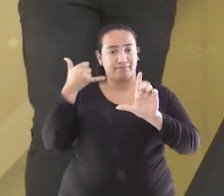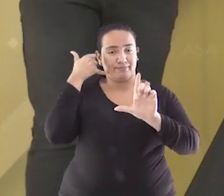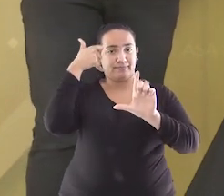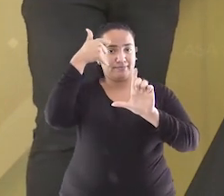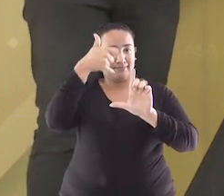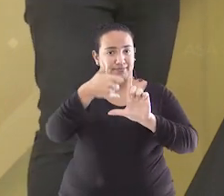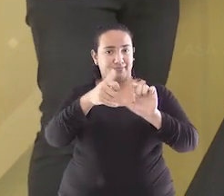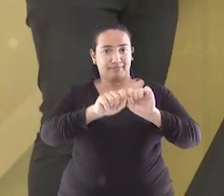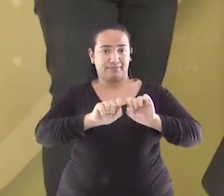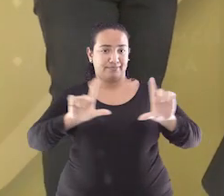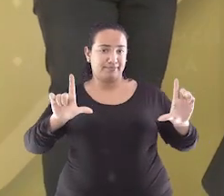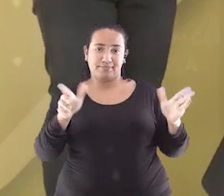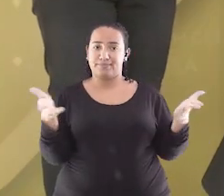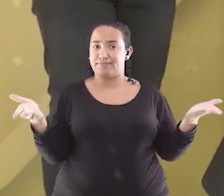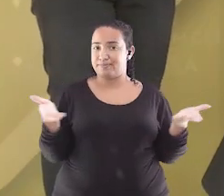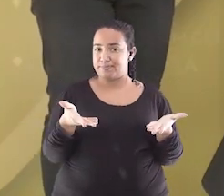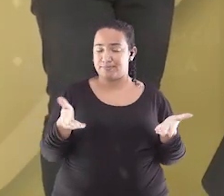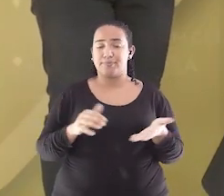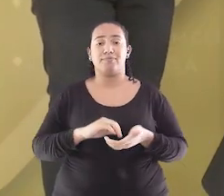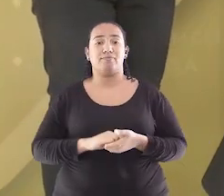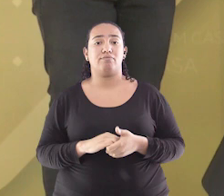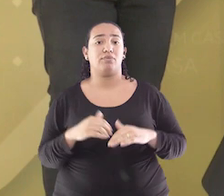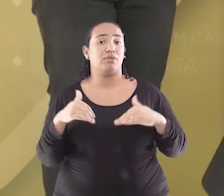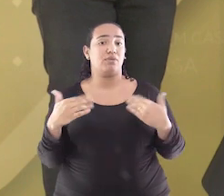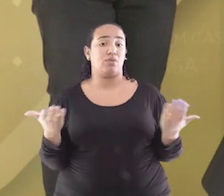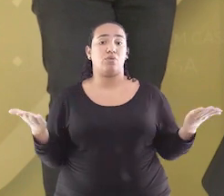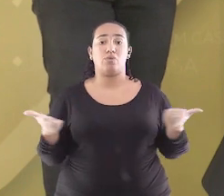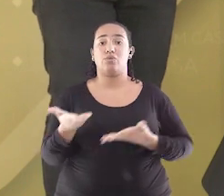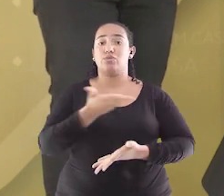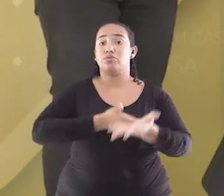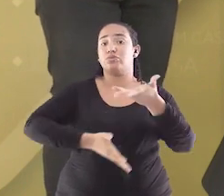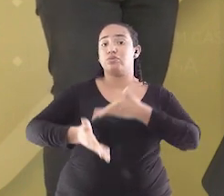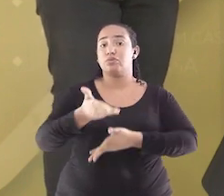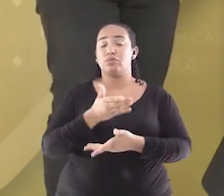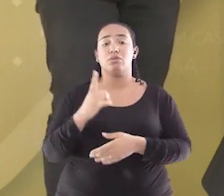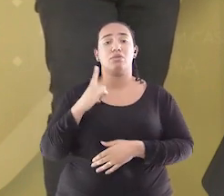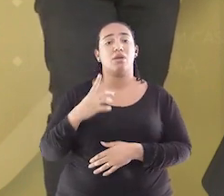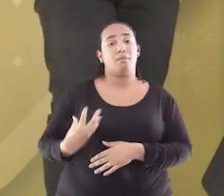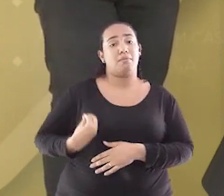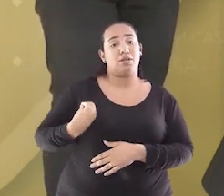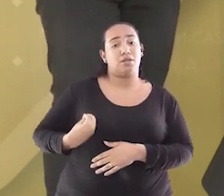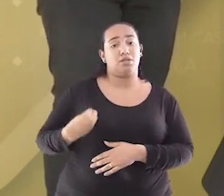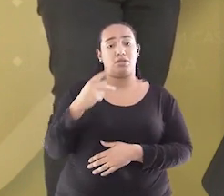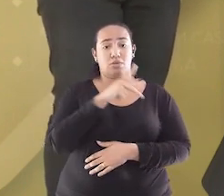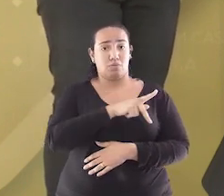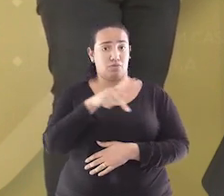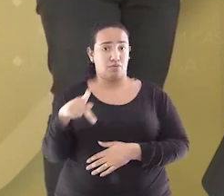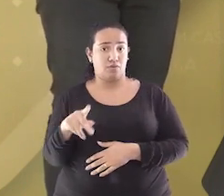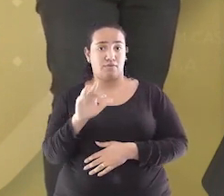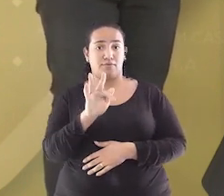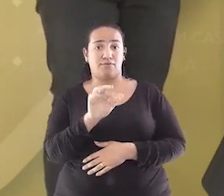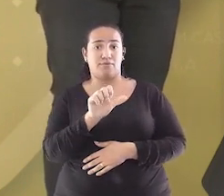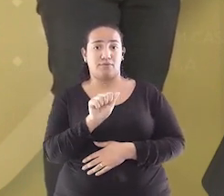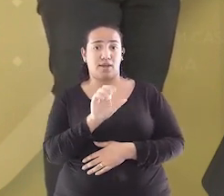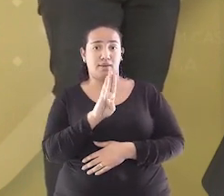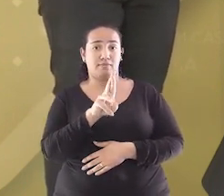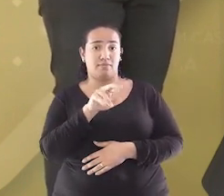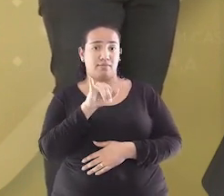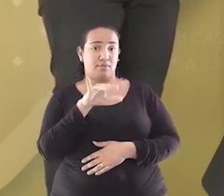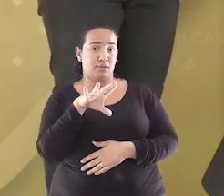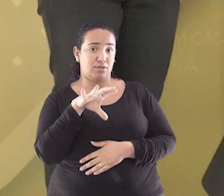e marcar a sua presença. E para a nossa interação de hoje, teremos a participação do professor Fabrício do Tudo TV.